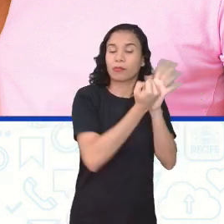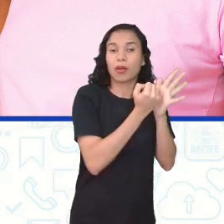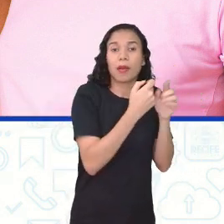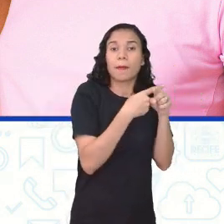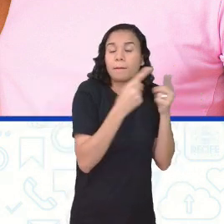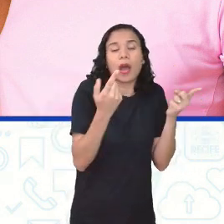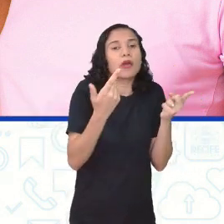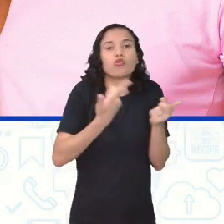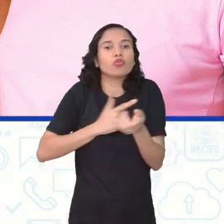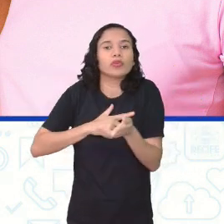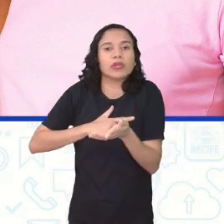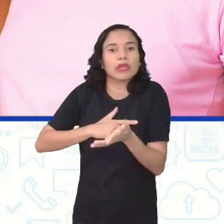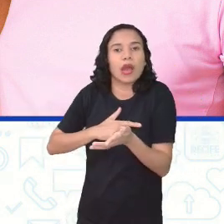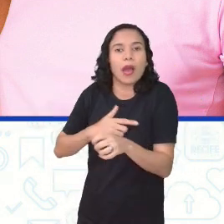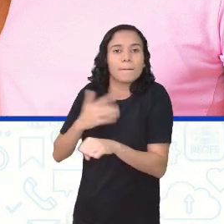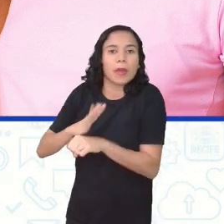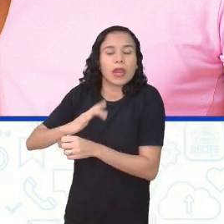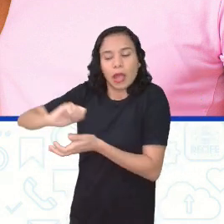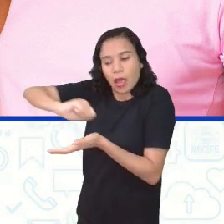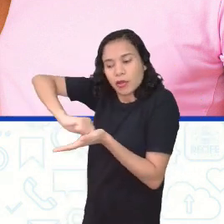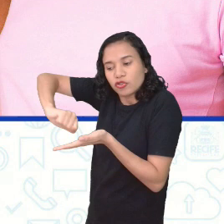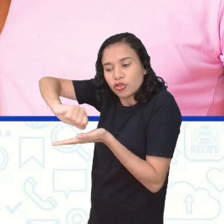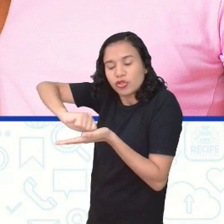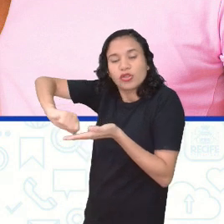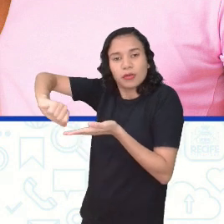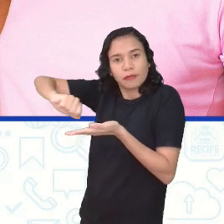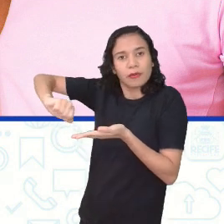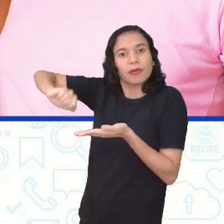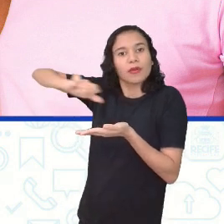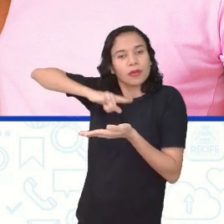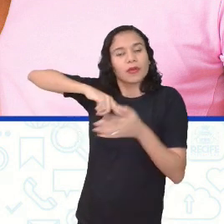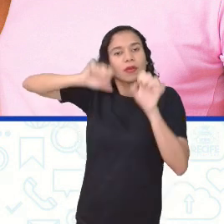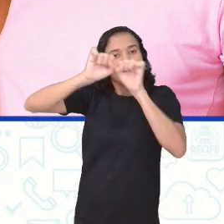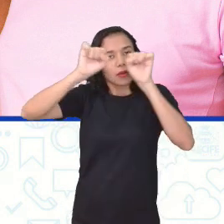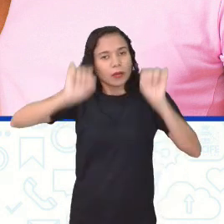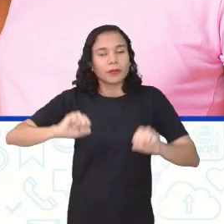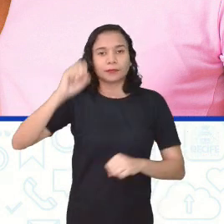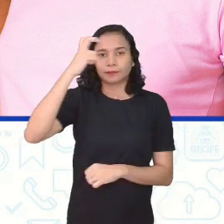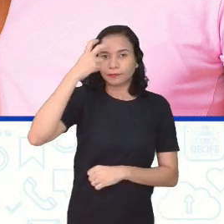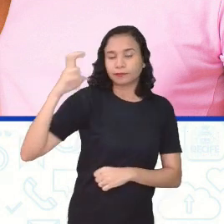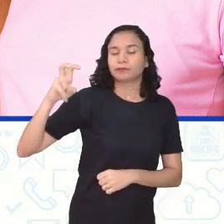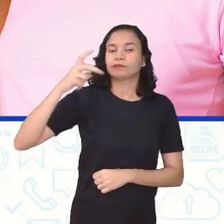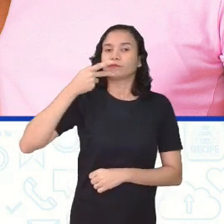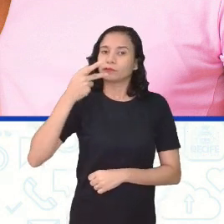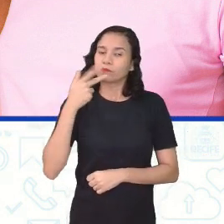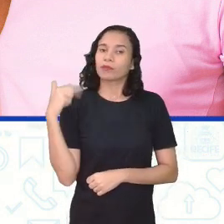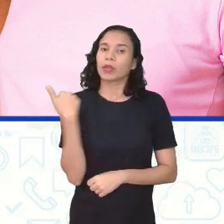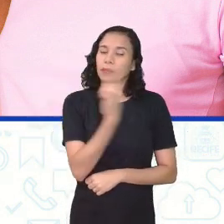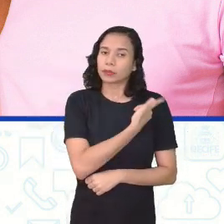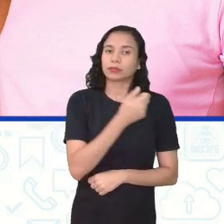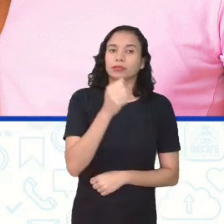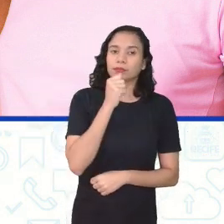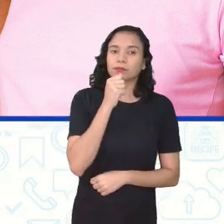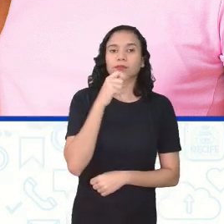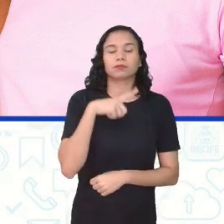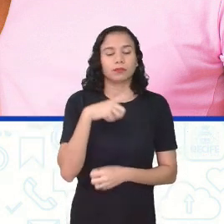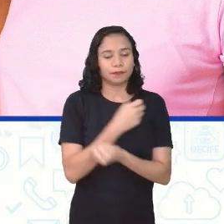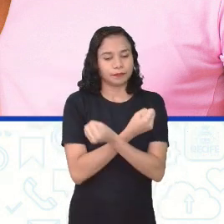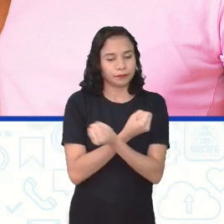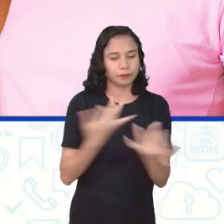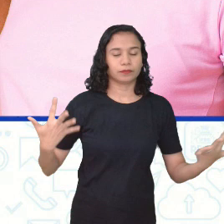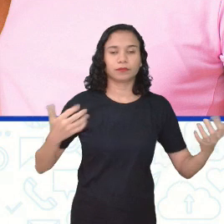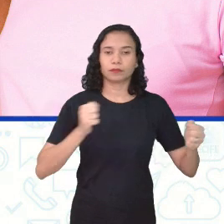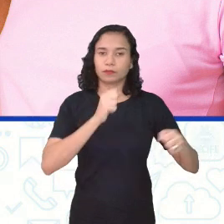mesmo que eles não possuíssem a escrita. Mas eles tinham uma cultura oral. E a gente ainda tem uma série de